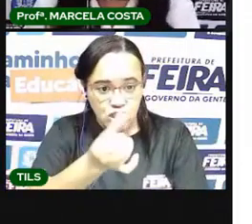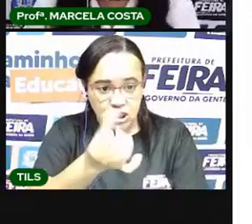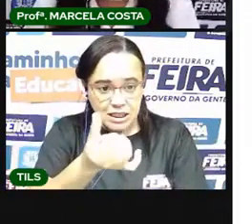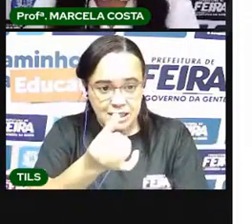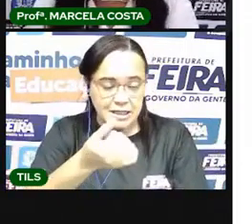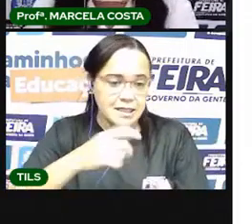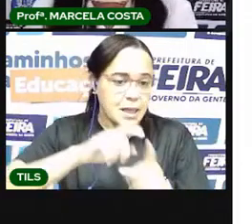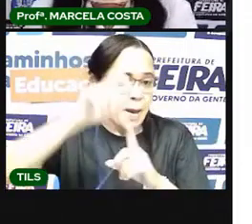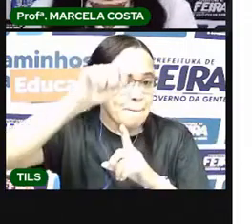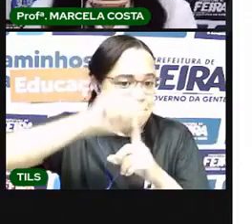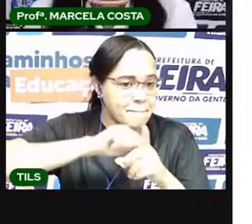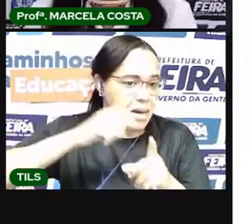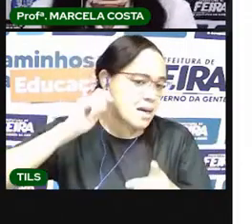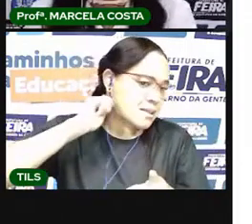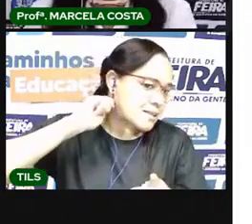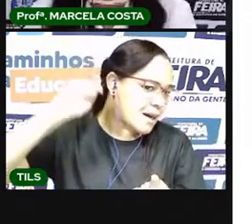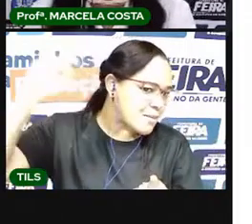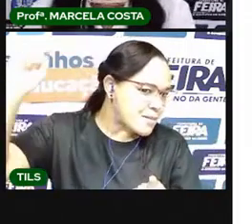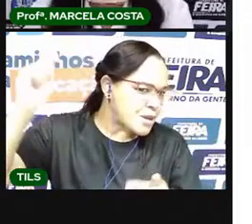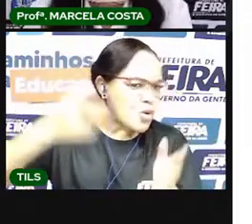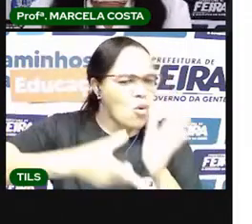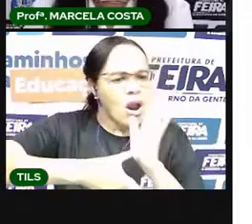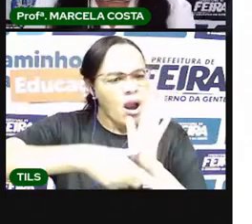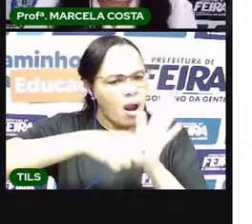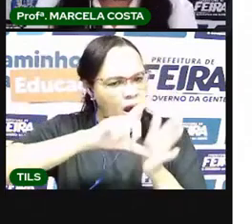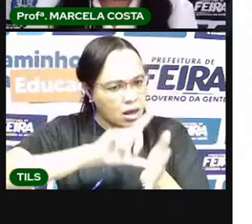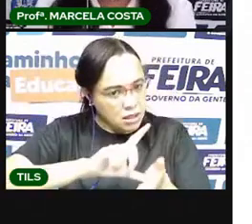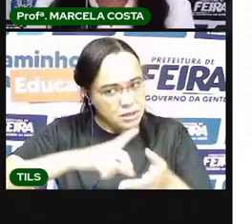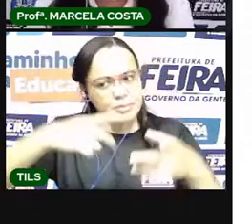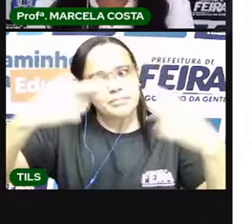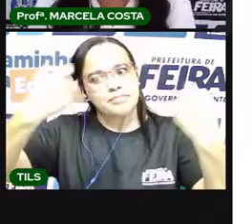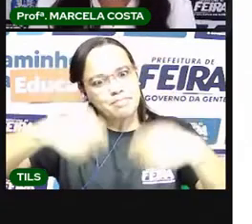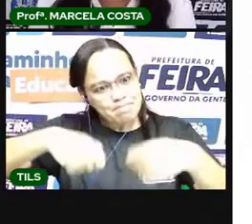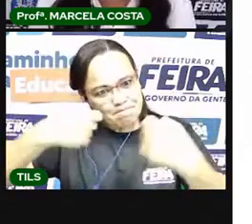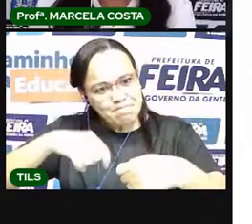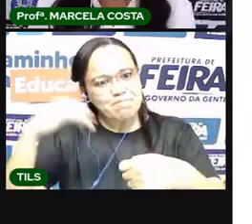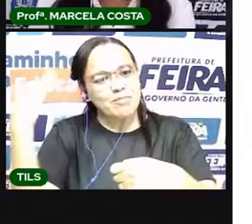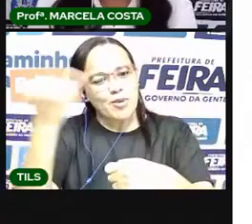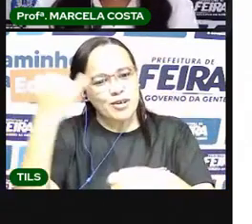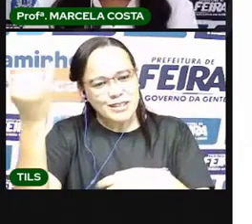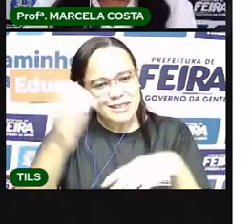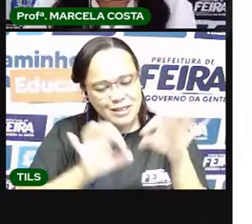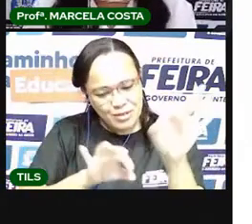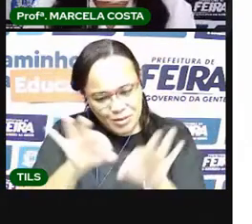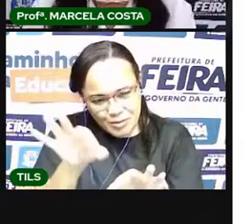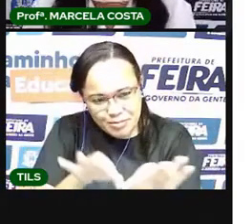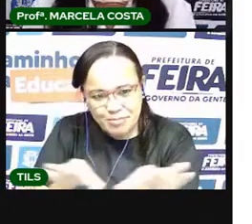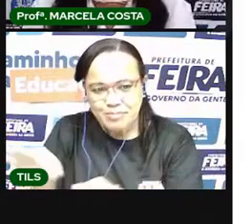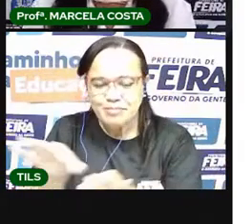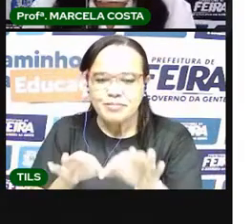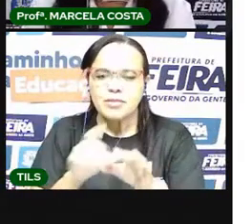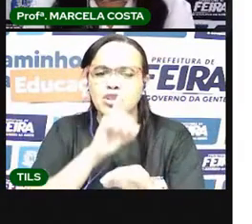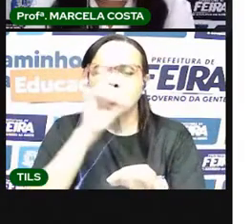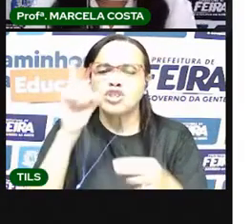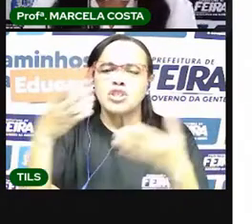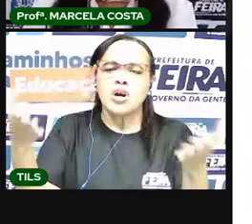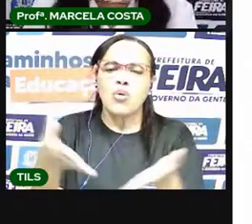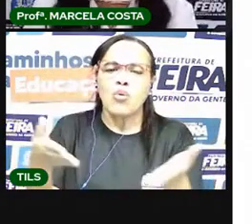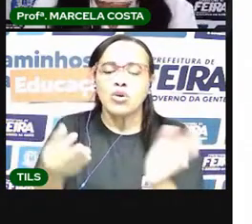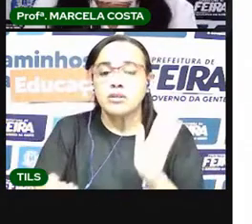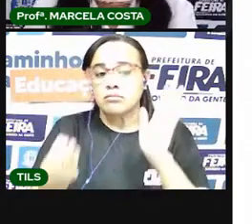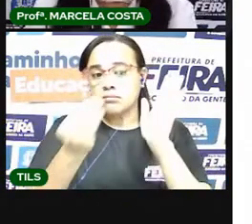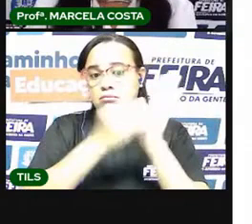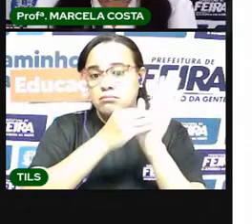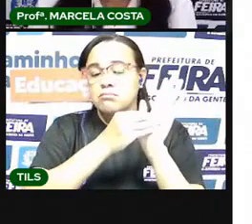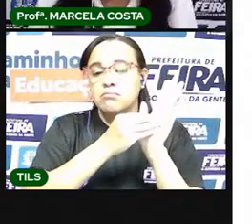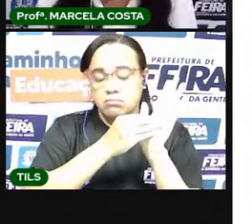vocês precisaram se organizar, não isso? Aí vão lá, já sabem qual é o dia da aula? Marca lá no calendário qual